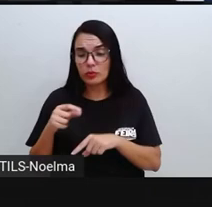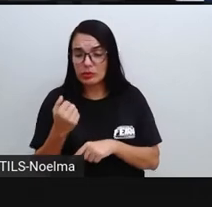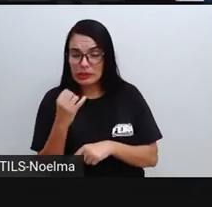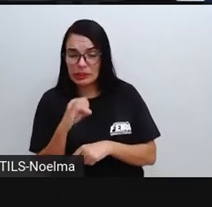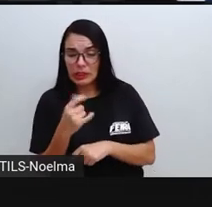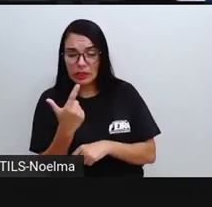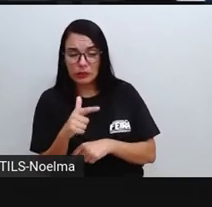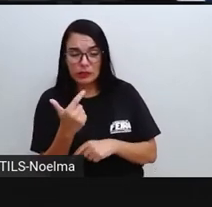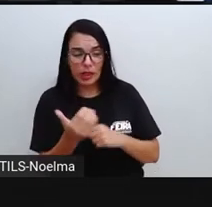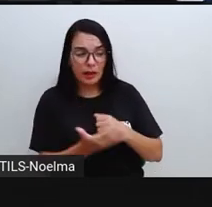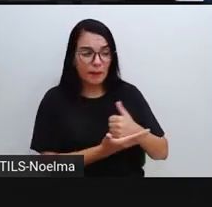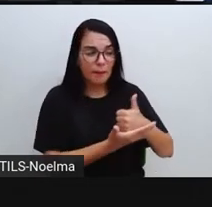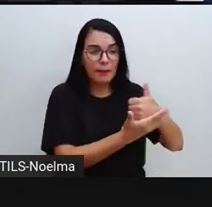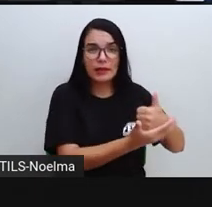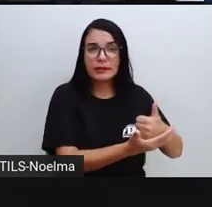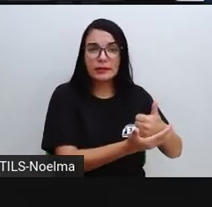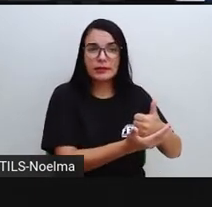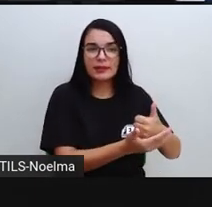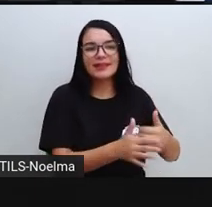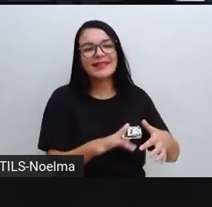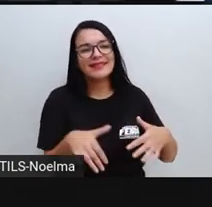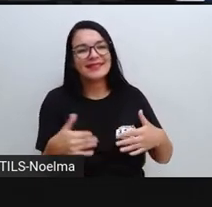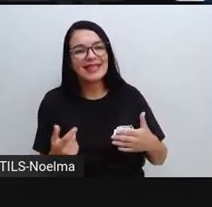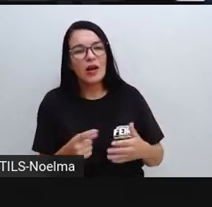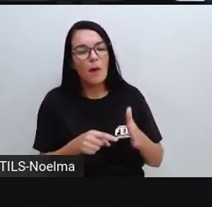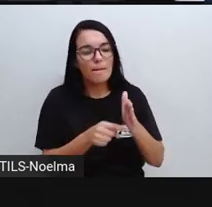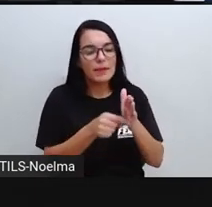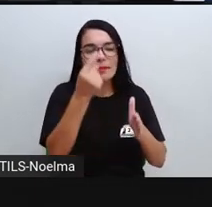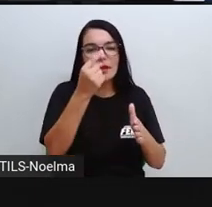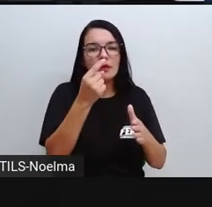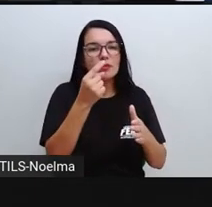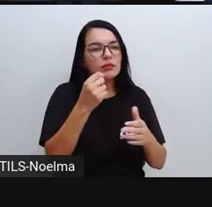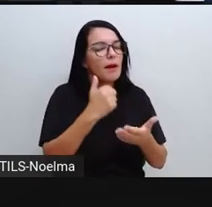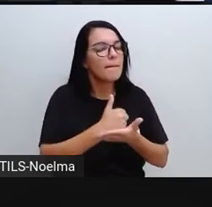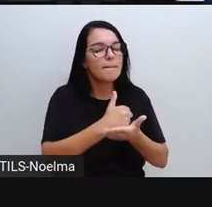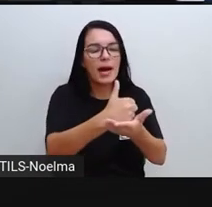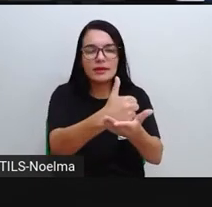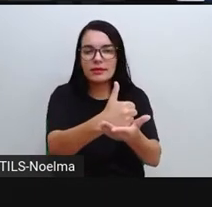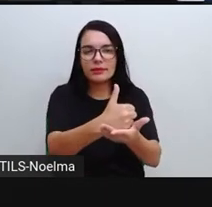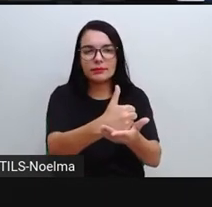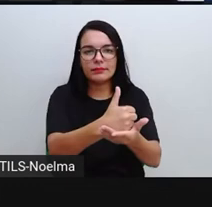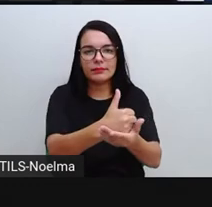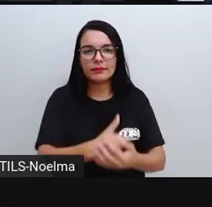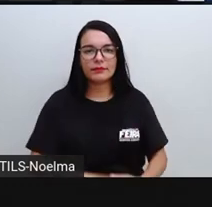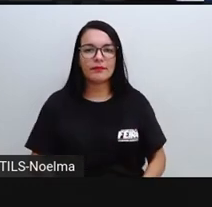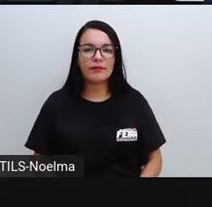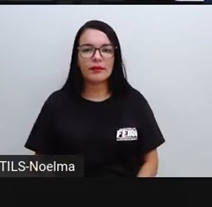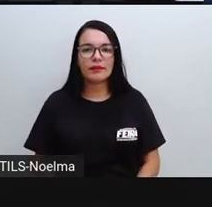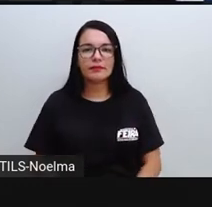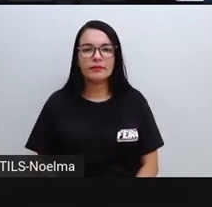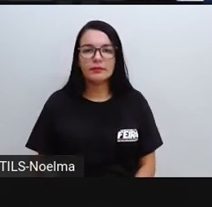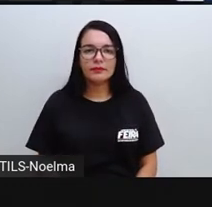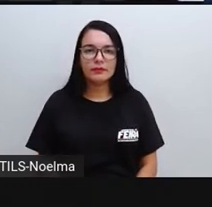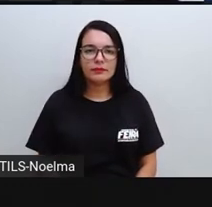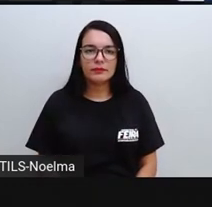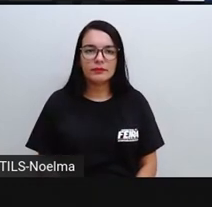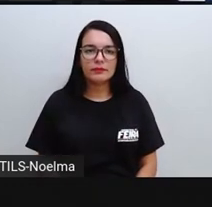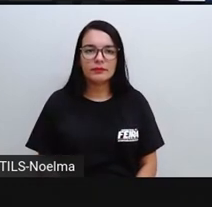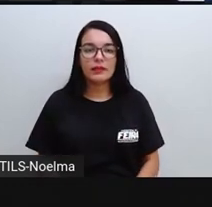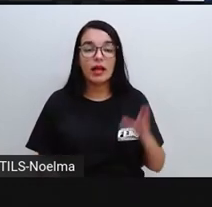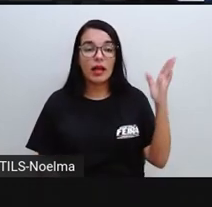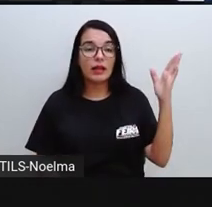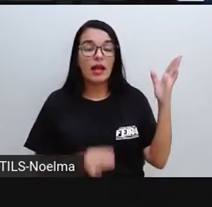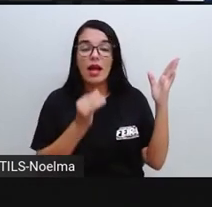setor primário é a base das outras atividades econômicas. É onde a gente vai obter a matéria-prima.